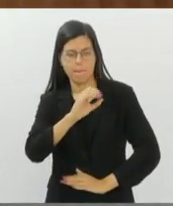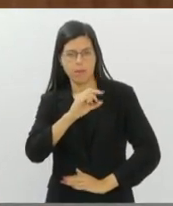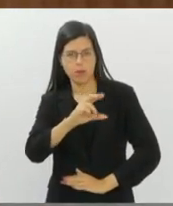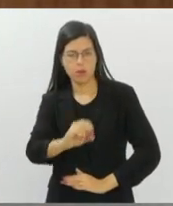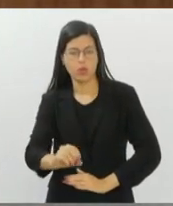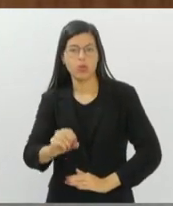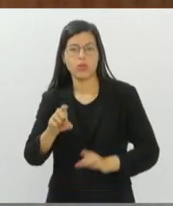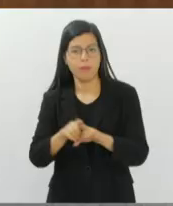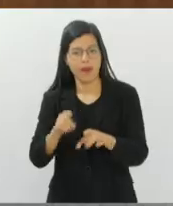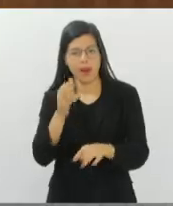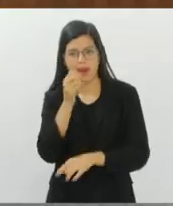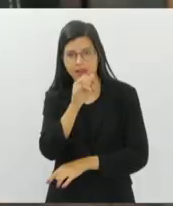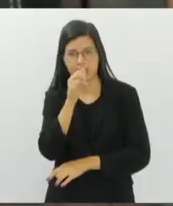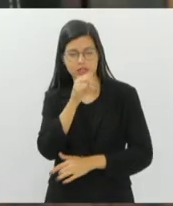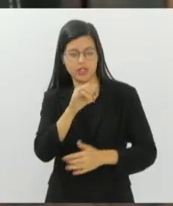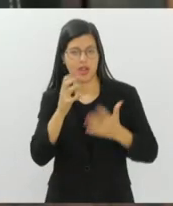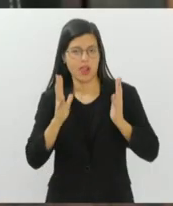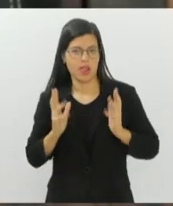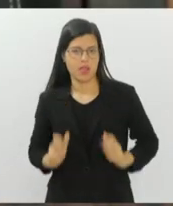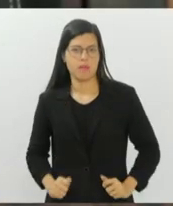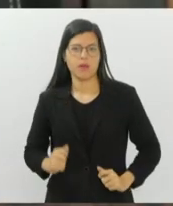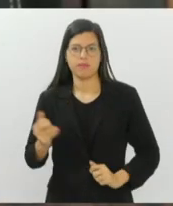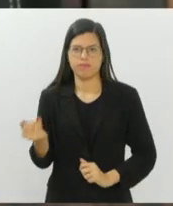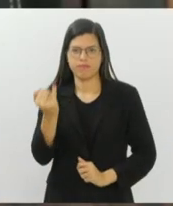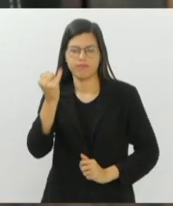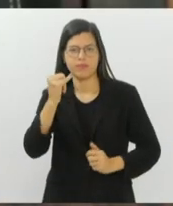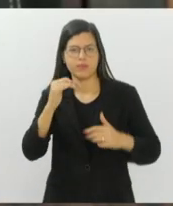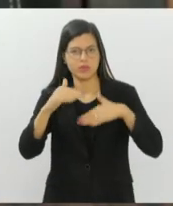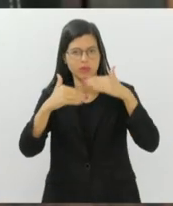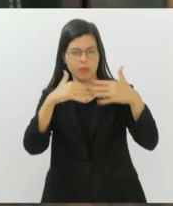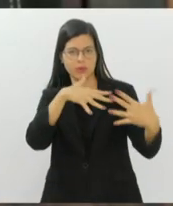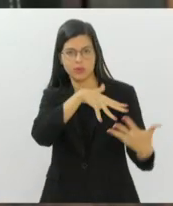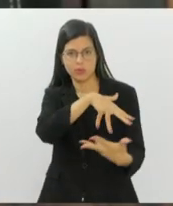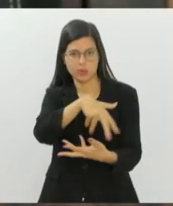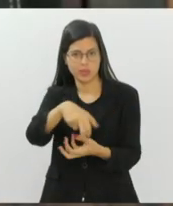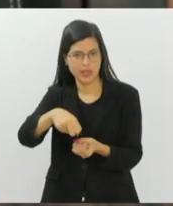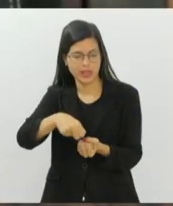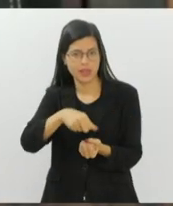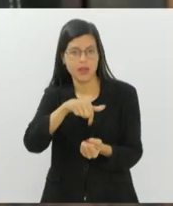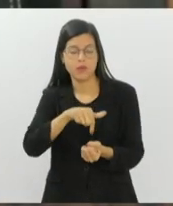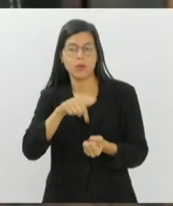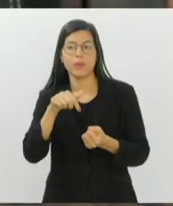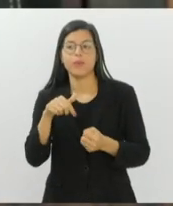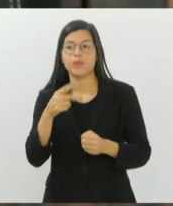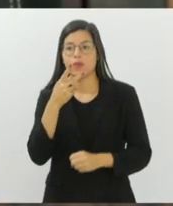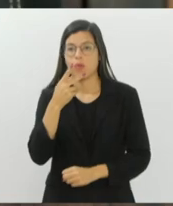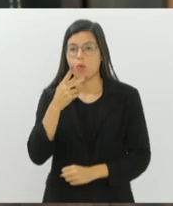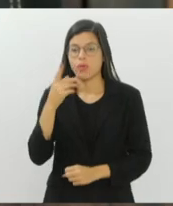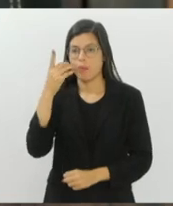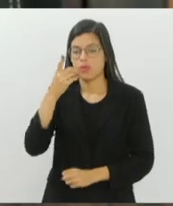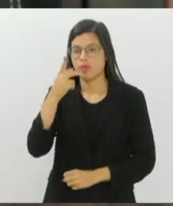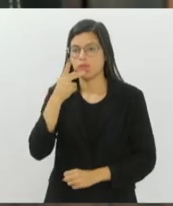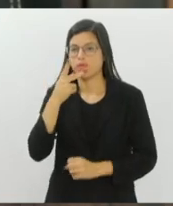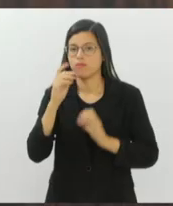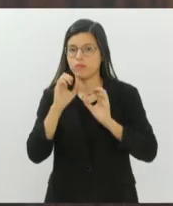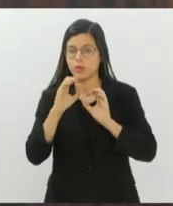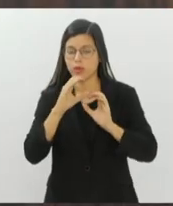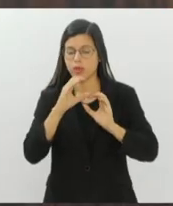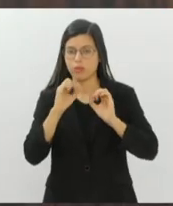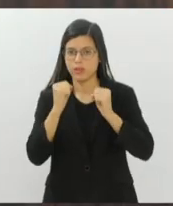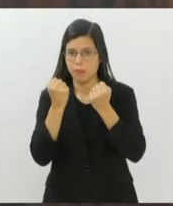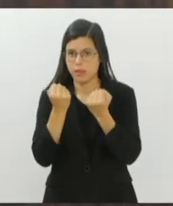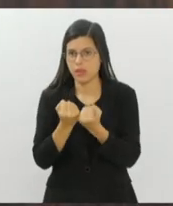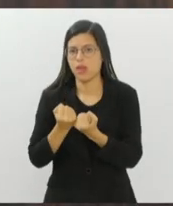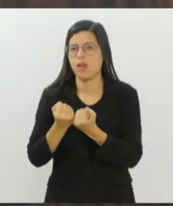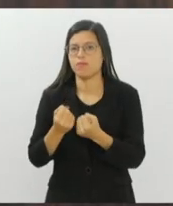sustentável do planeta. O parlamentar afirmou que o seminário é uma forma de ouvir especialistas e a sociedade para